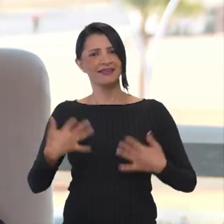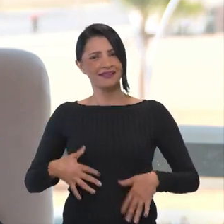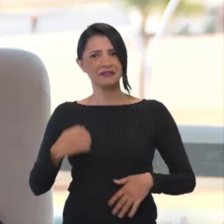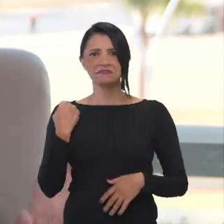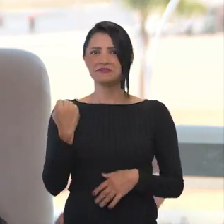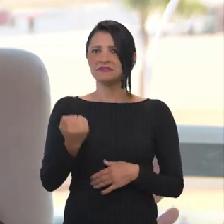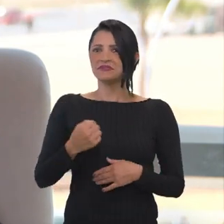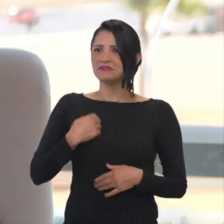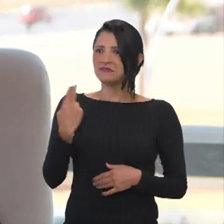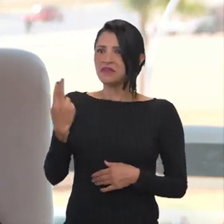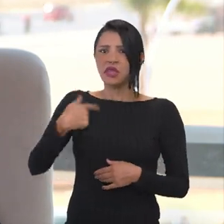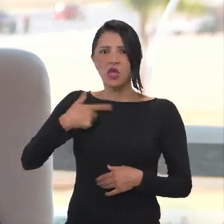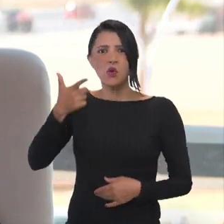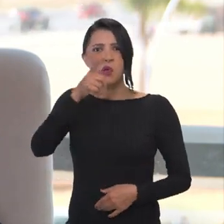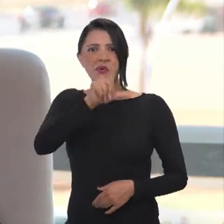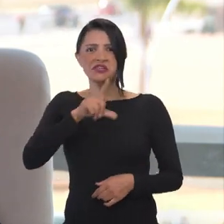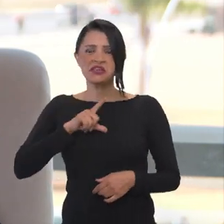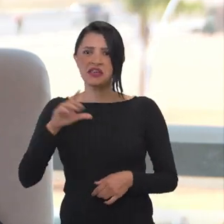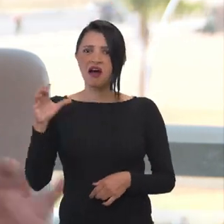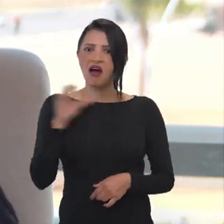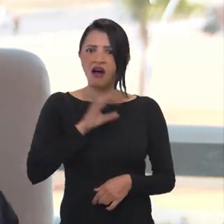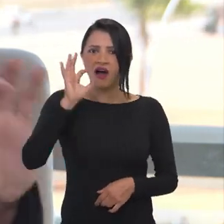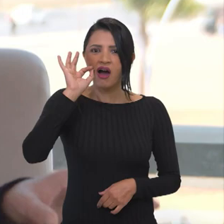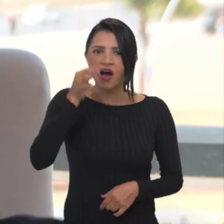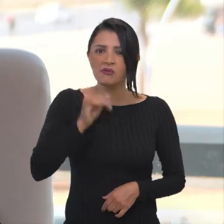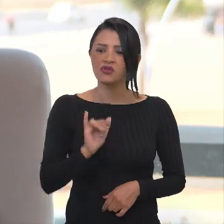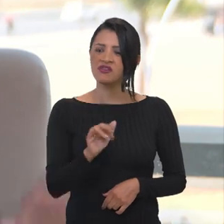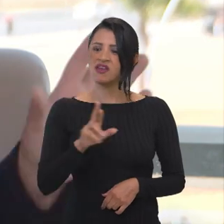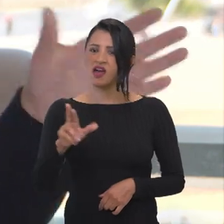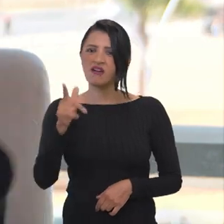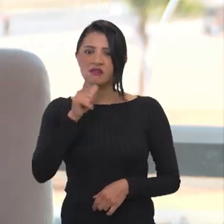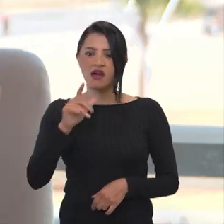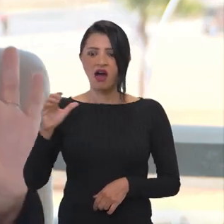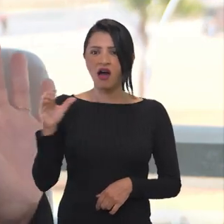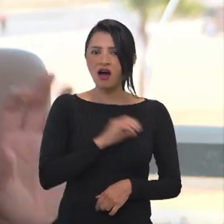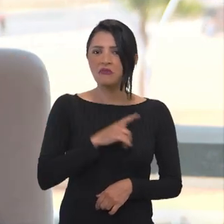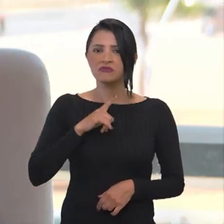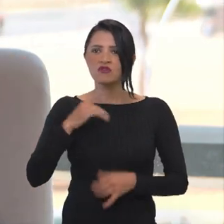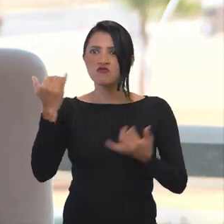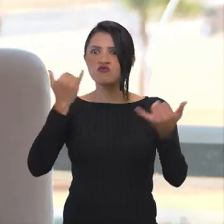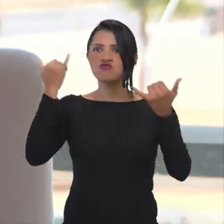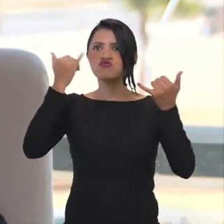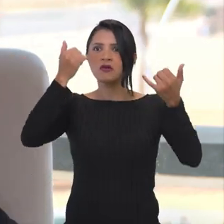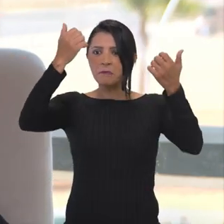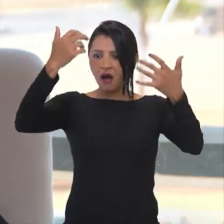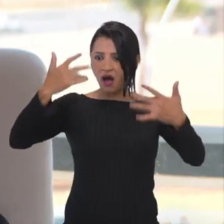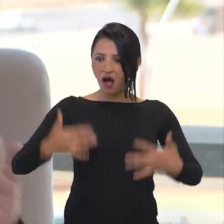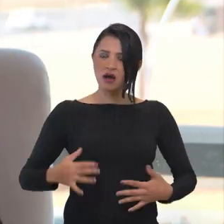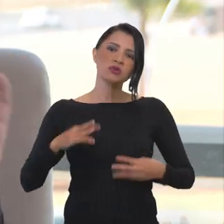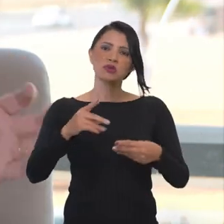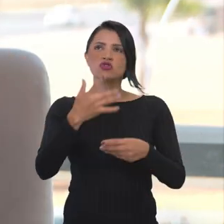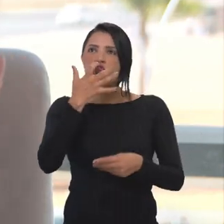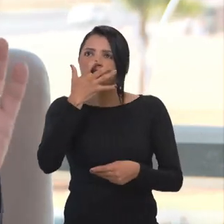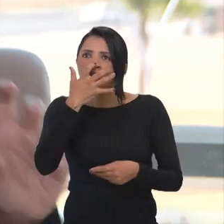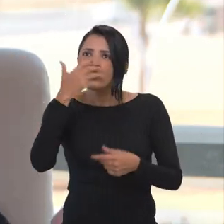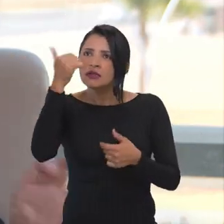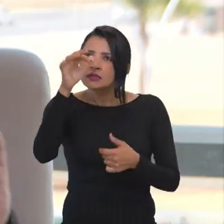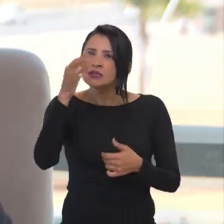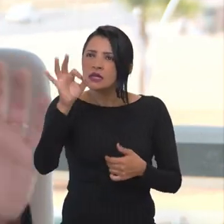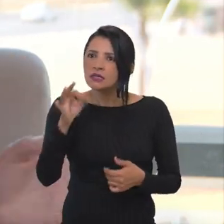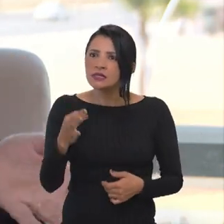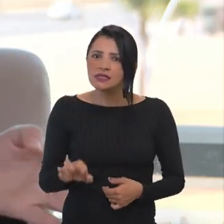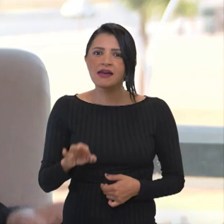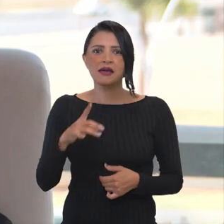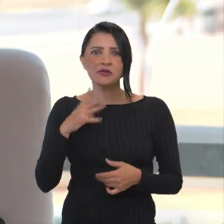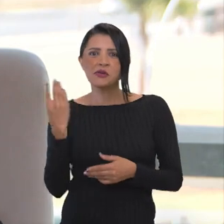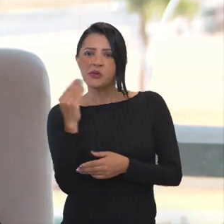com praticamente eu consegui fazer o meu imposto de renda em algumas horas, porque veio todas as informações. Eu só precisei checar se estava tudo correto,